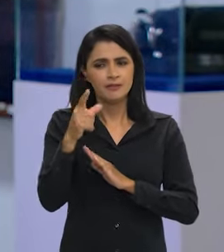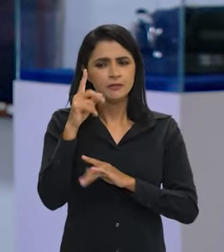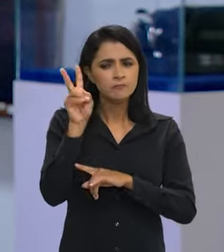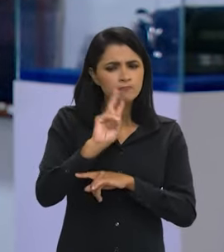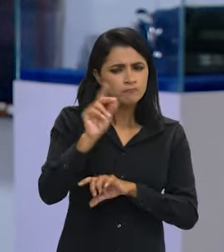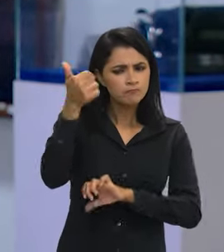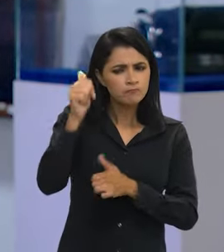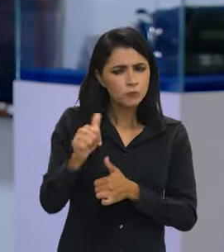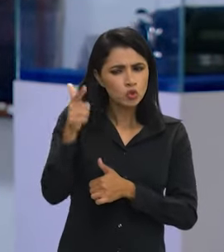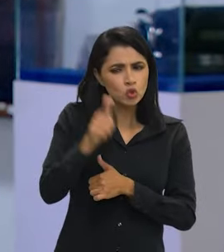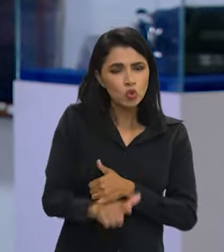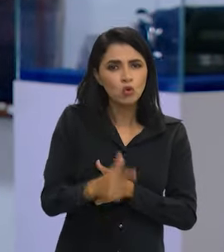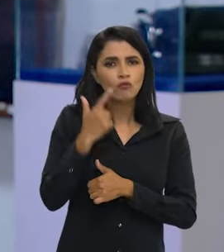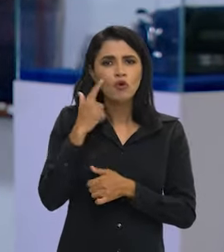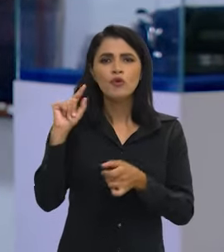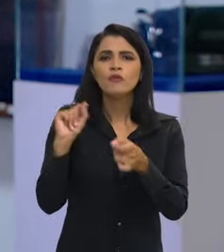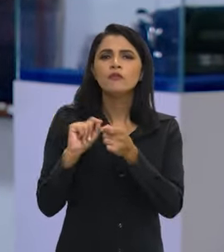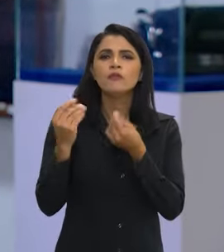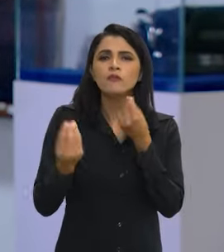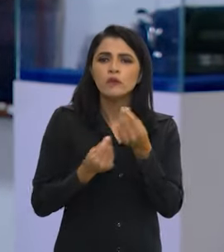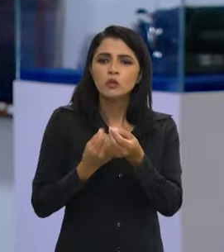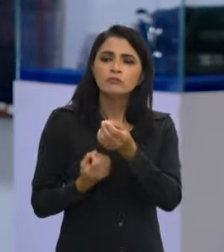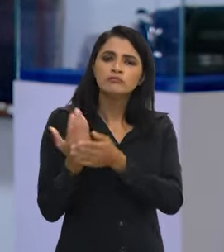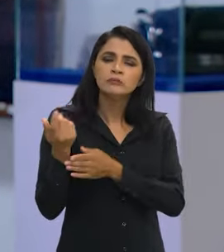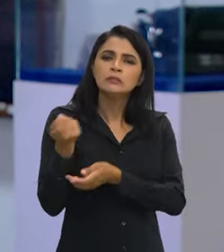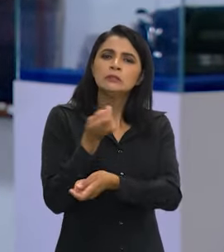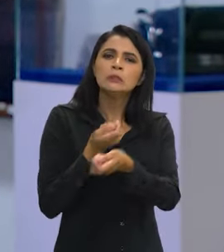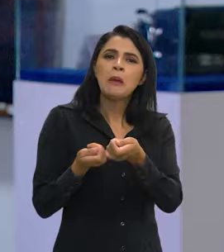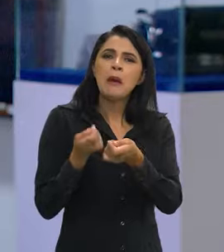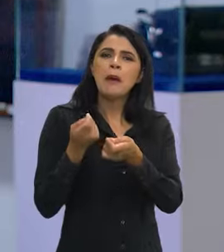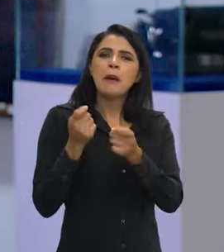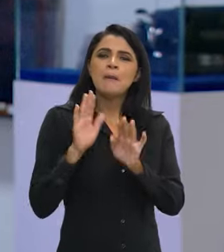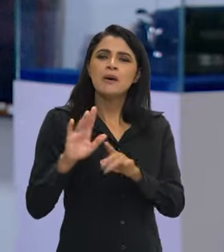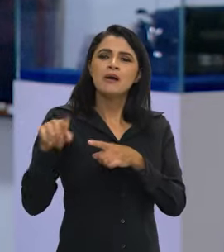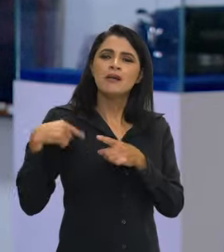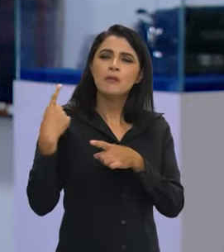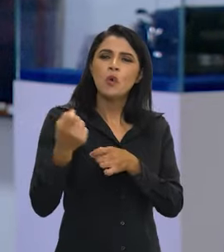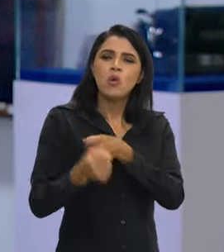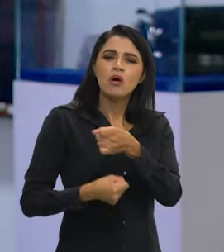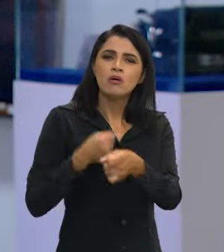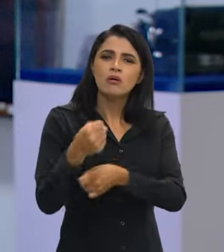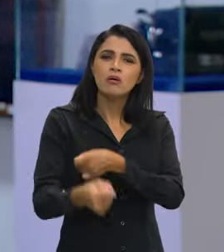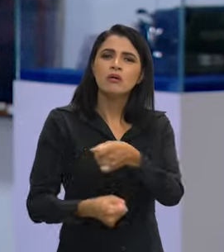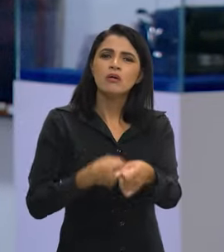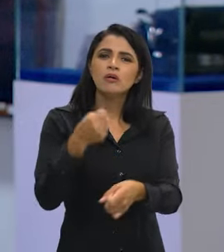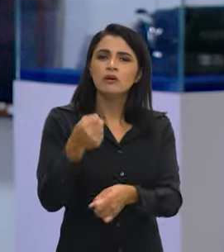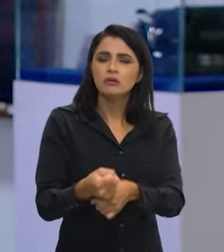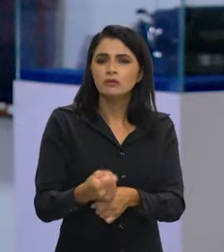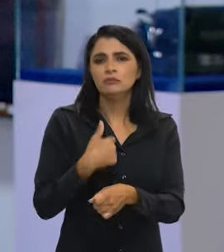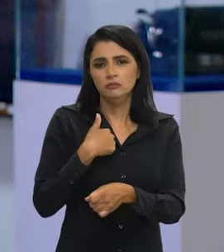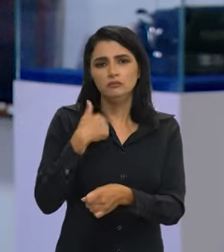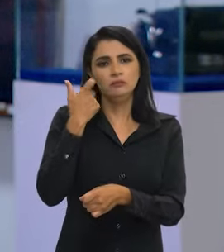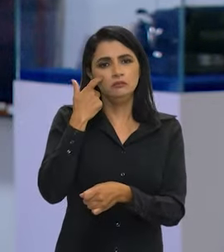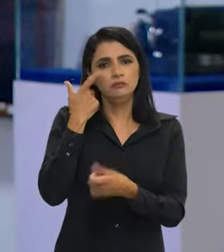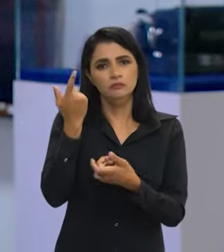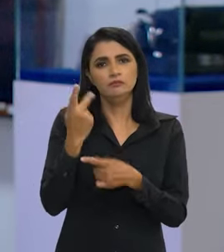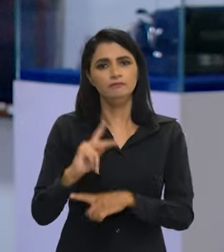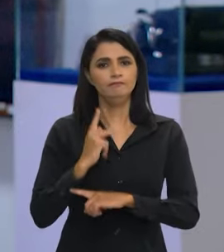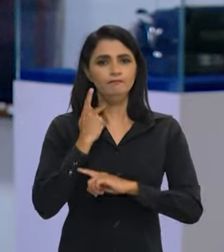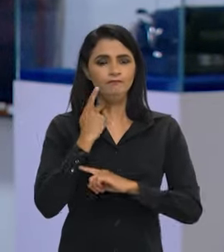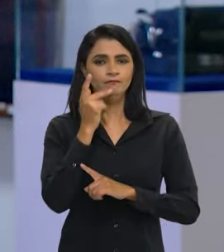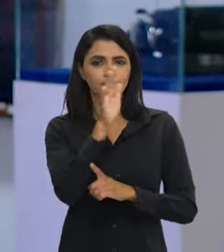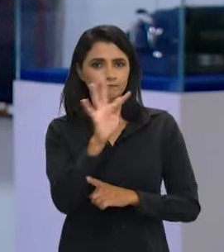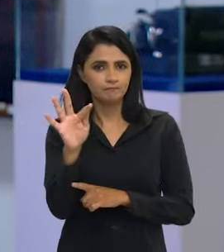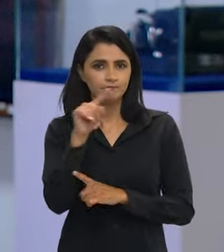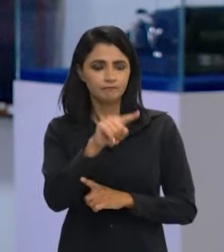chamavam de pentefino, elas foram feitas e geraram economias. Mas que depois, nos anos seguintes, se não no próximo ano, e eu acompanhei isso, que eu